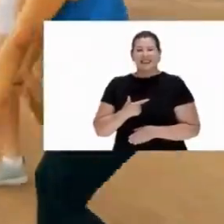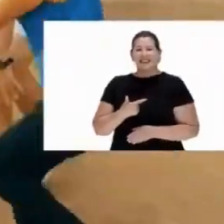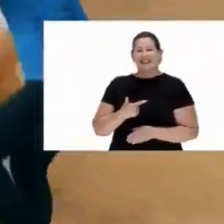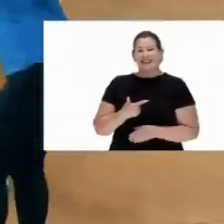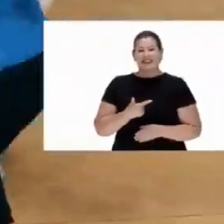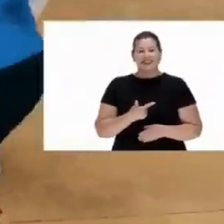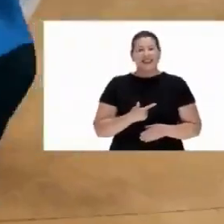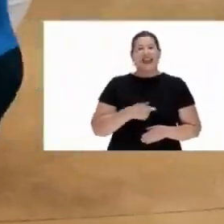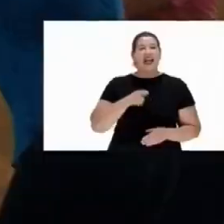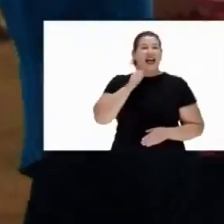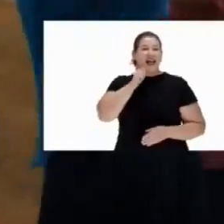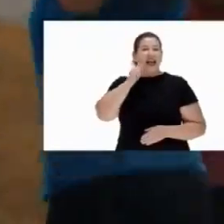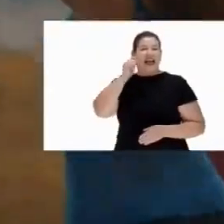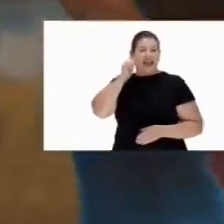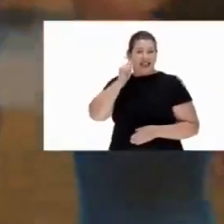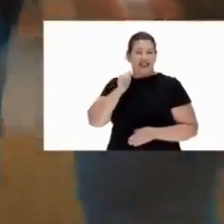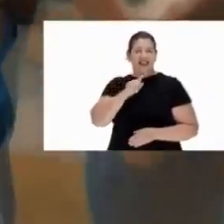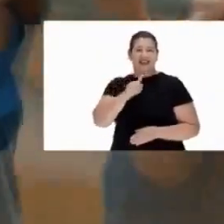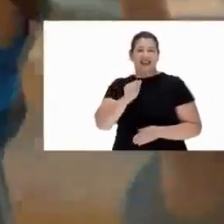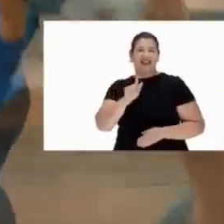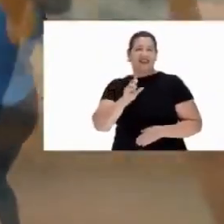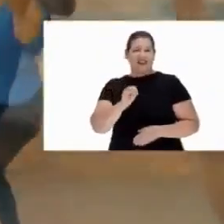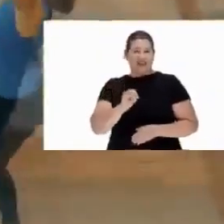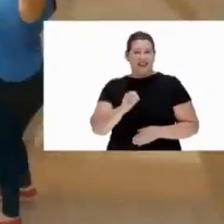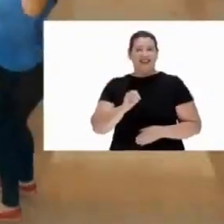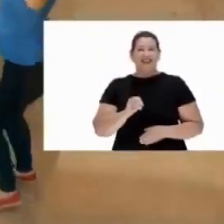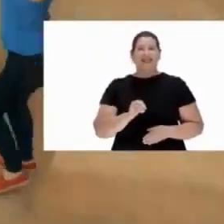Adriano Zago